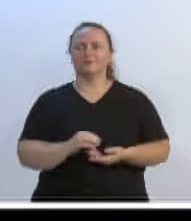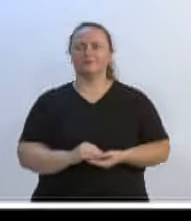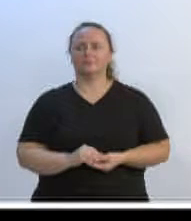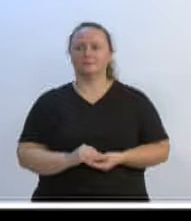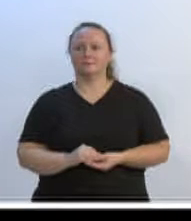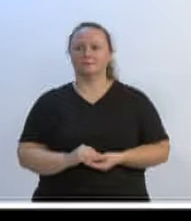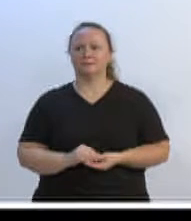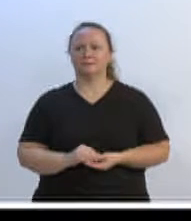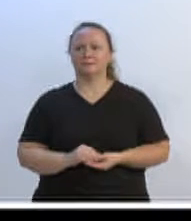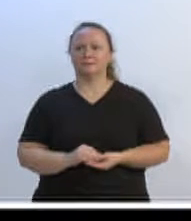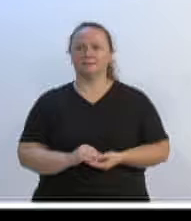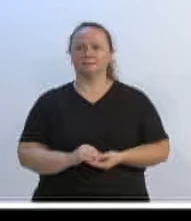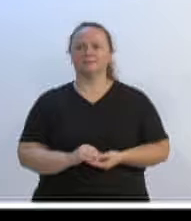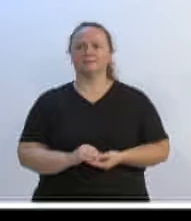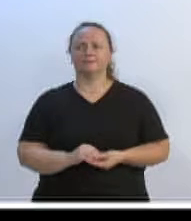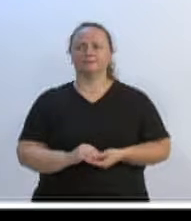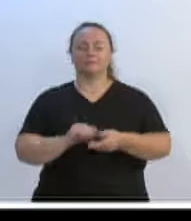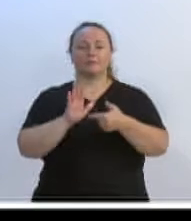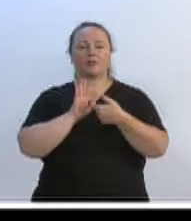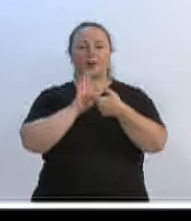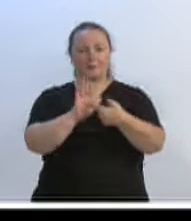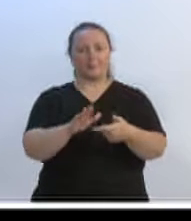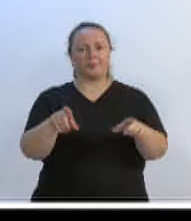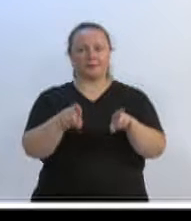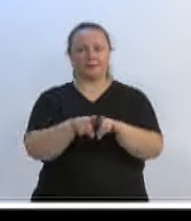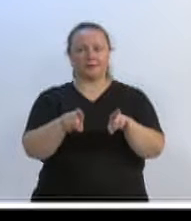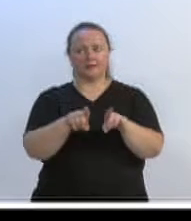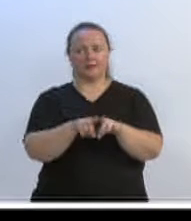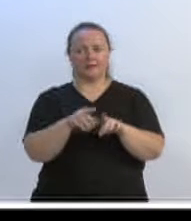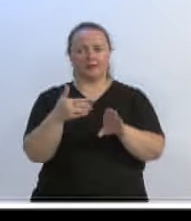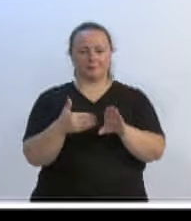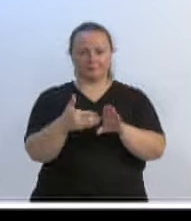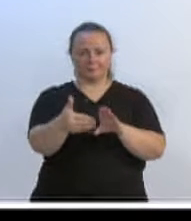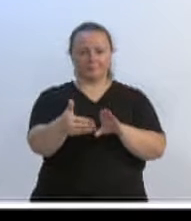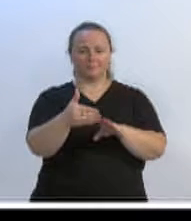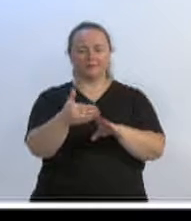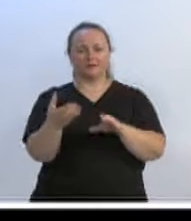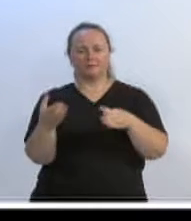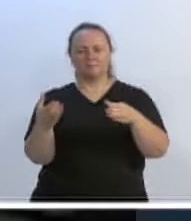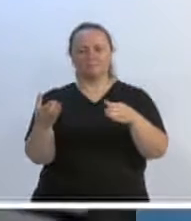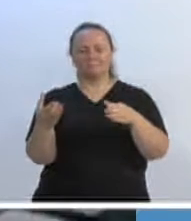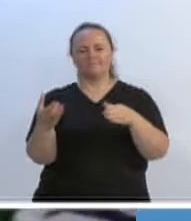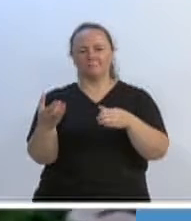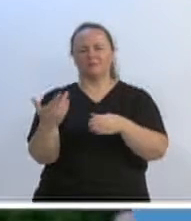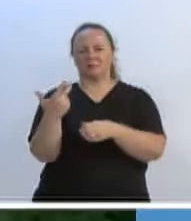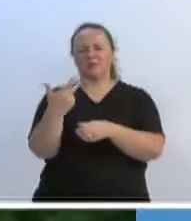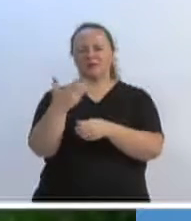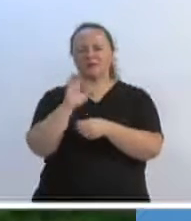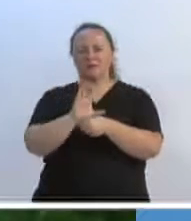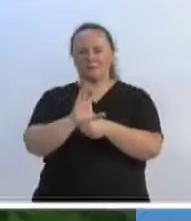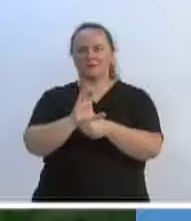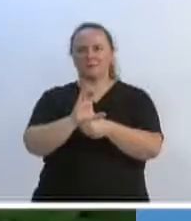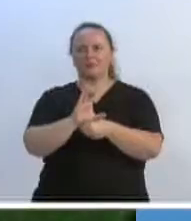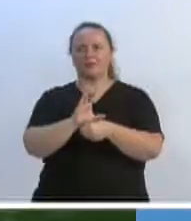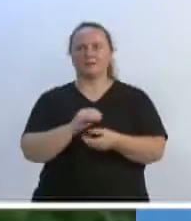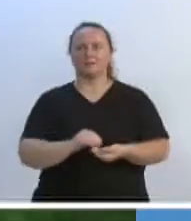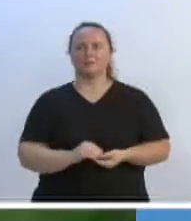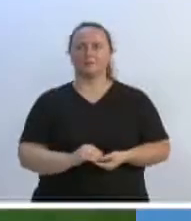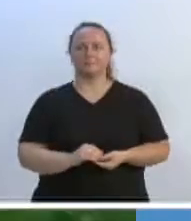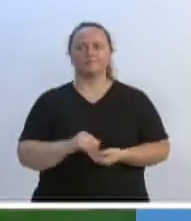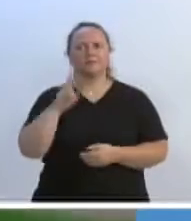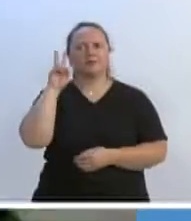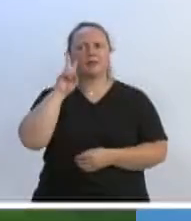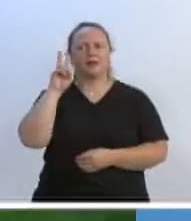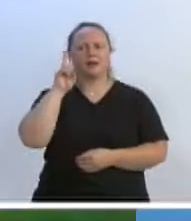E aí, gostaria que soltasse também, Ari, logo em seguida, os vídeos, para que a comunidade possa relembrar